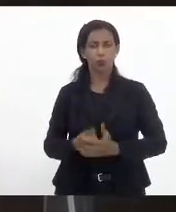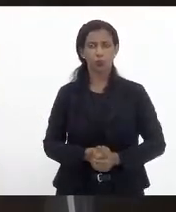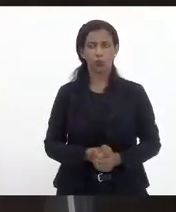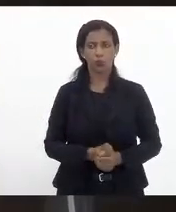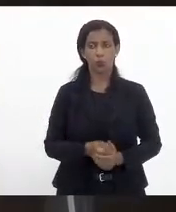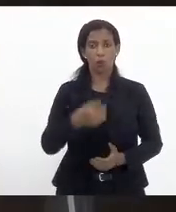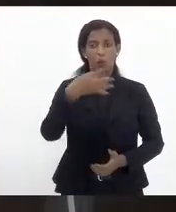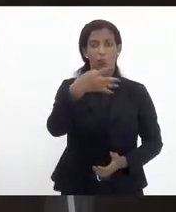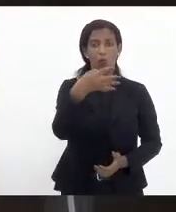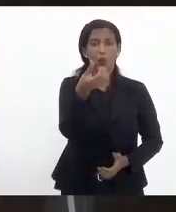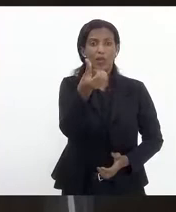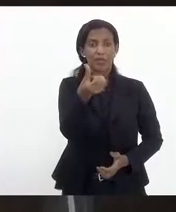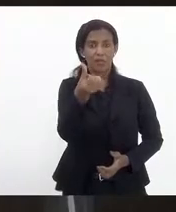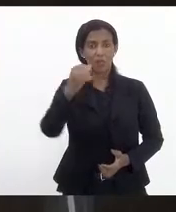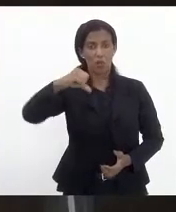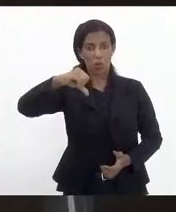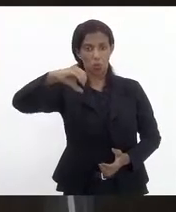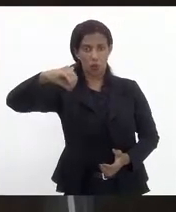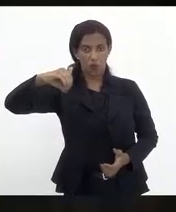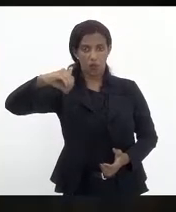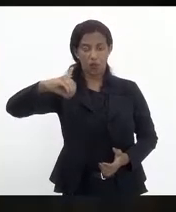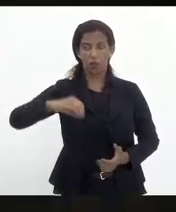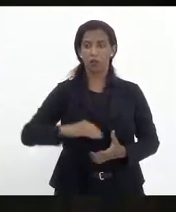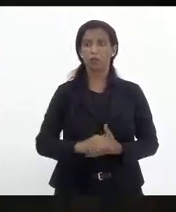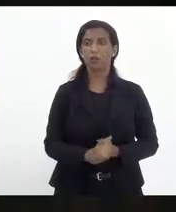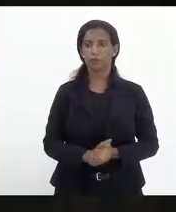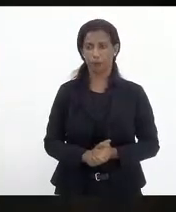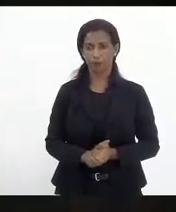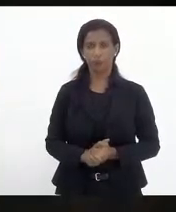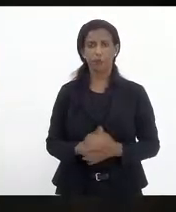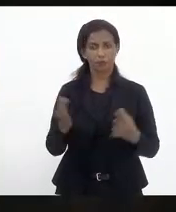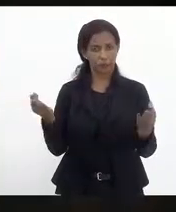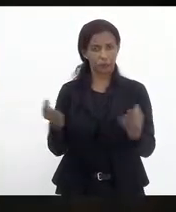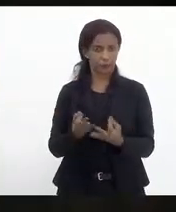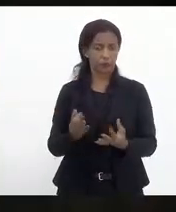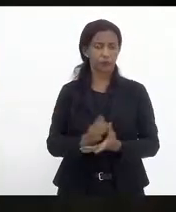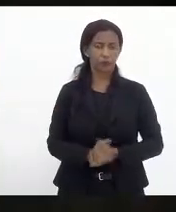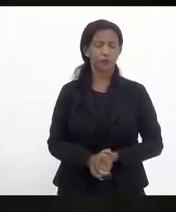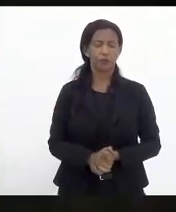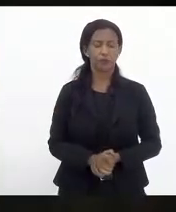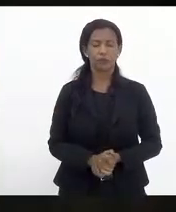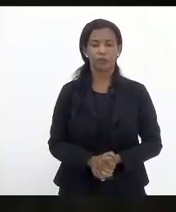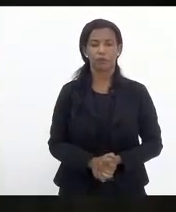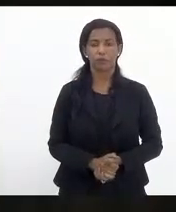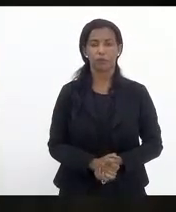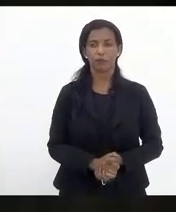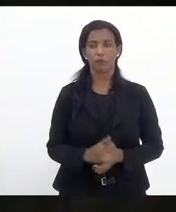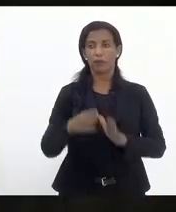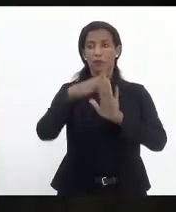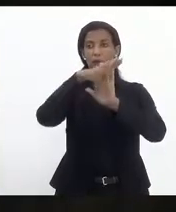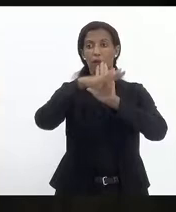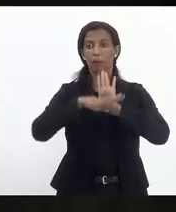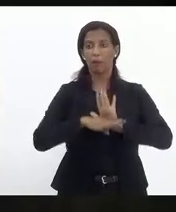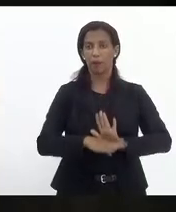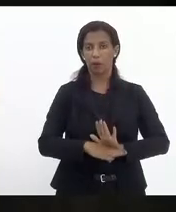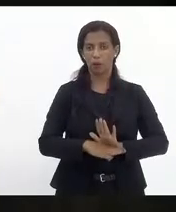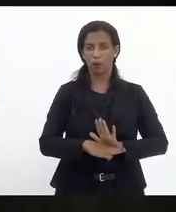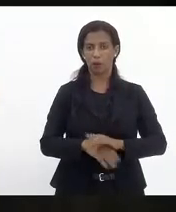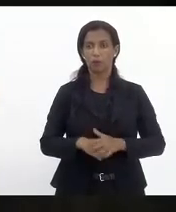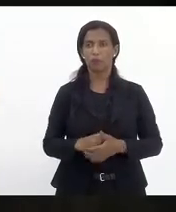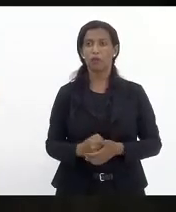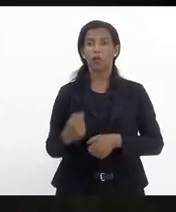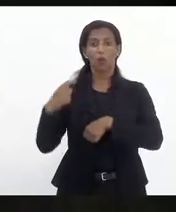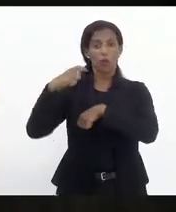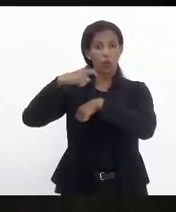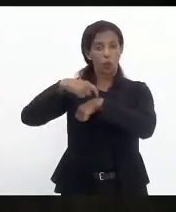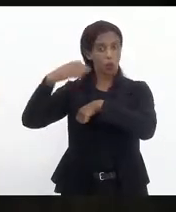É o 4690. É o primeiro da sessão extraordinária. Perfeito. Está feito. Pela ordem, presidente. No momento certo, nós